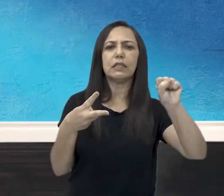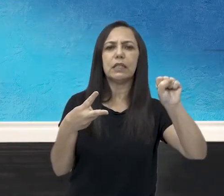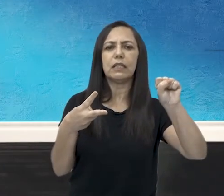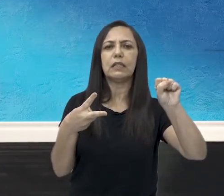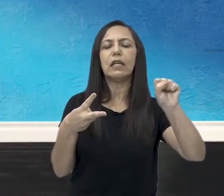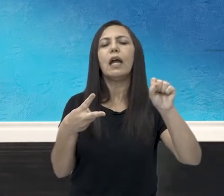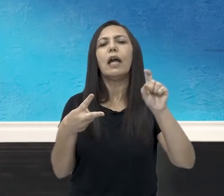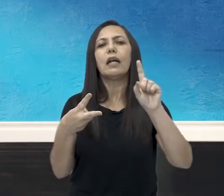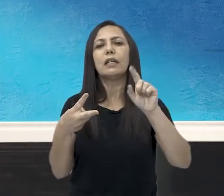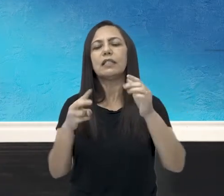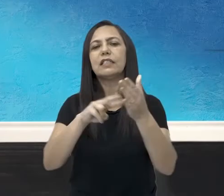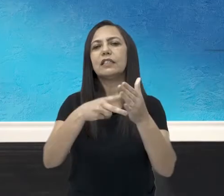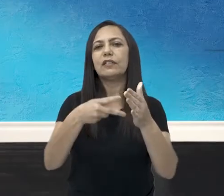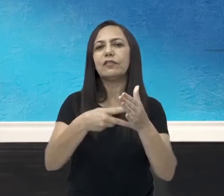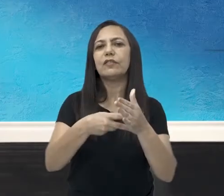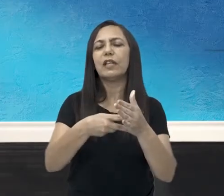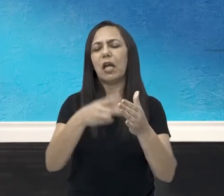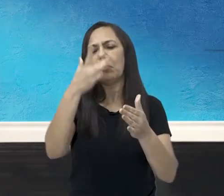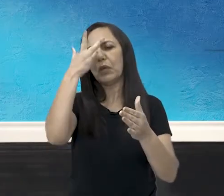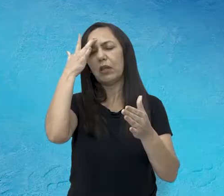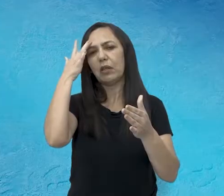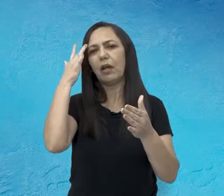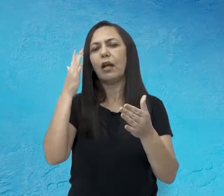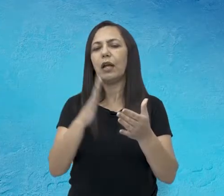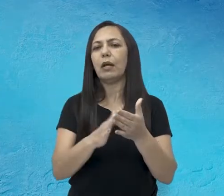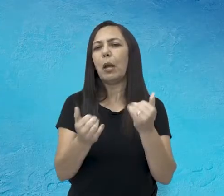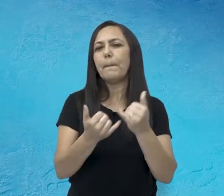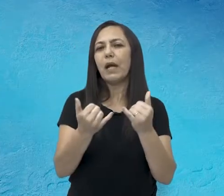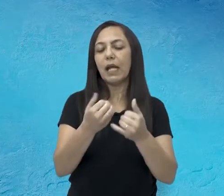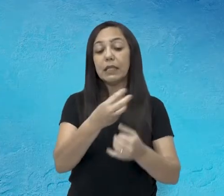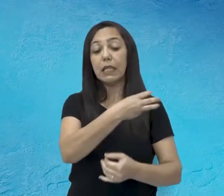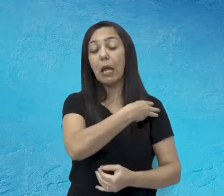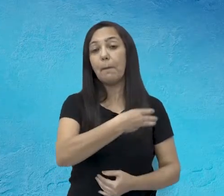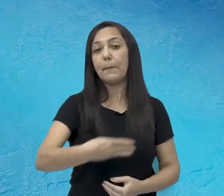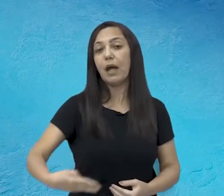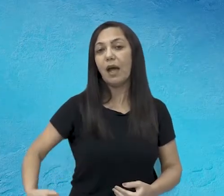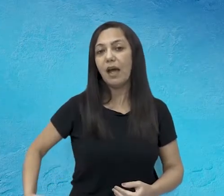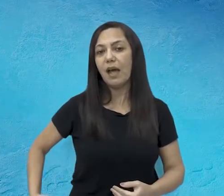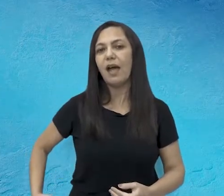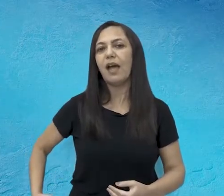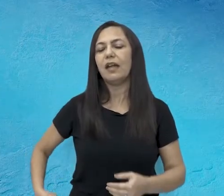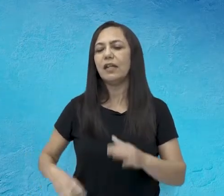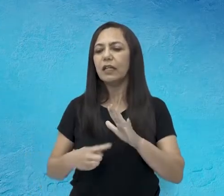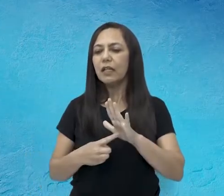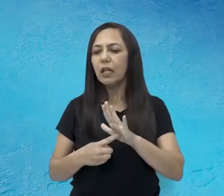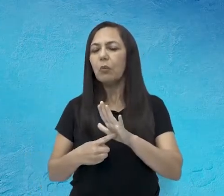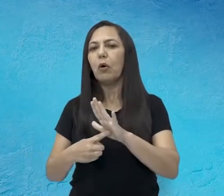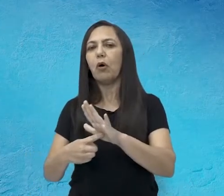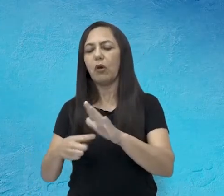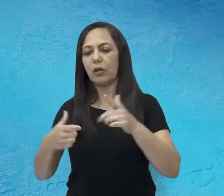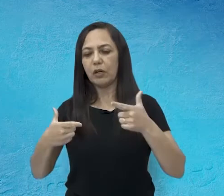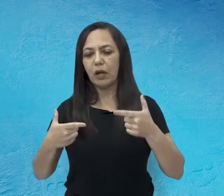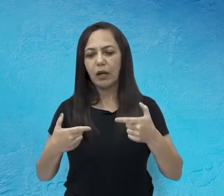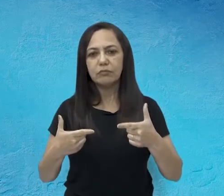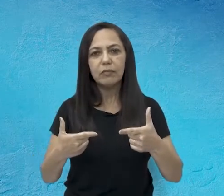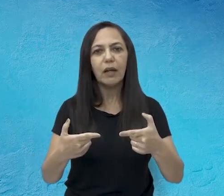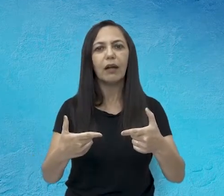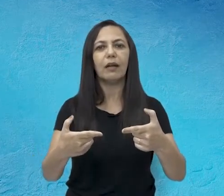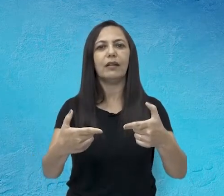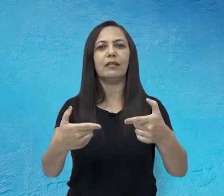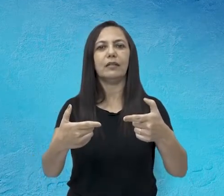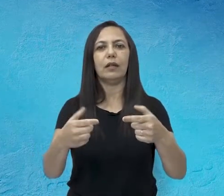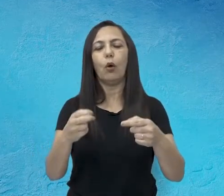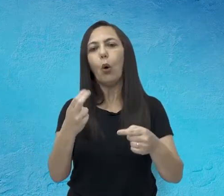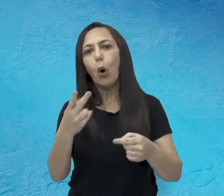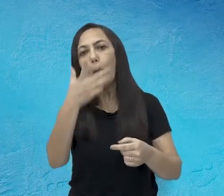temos a dança, que é o breaking. Temos os MCs, que